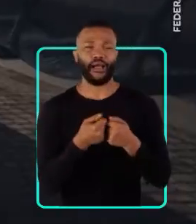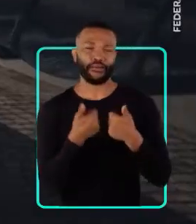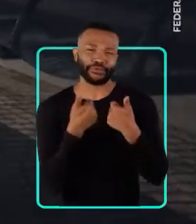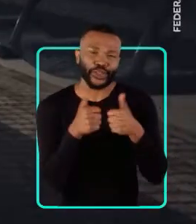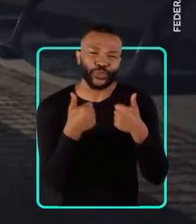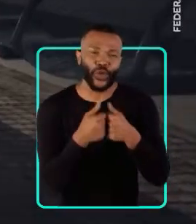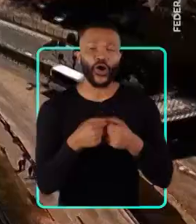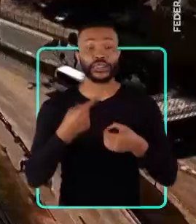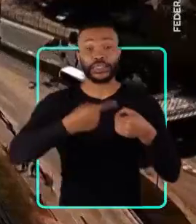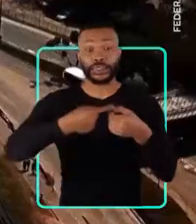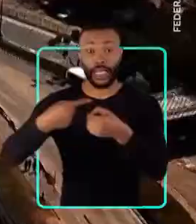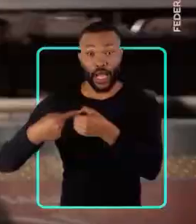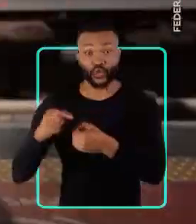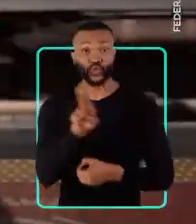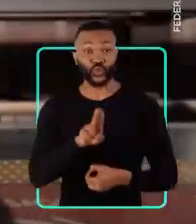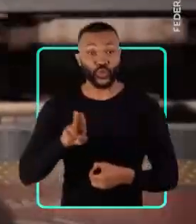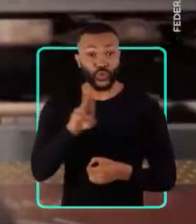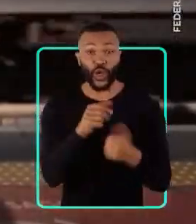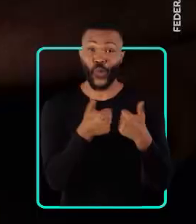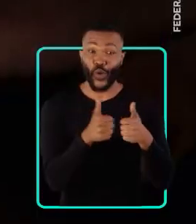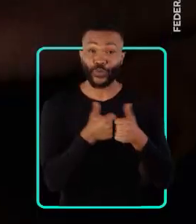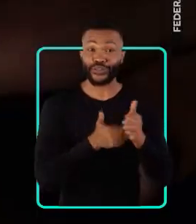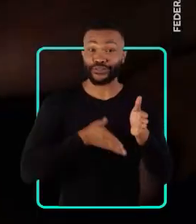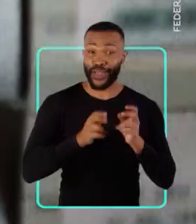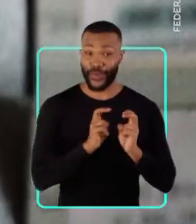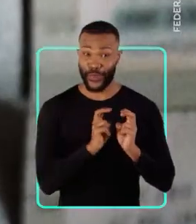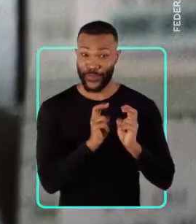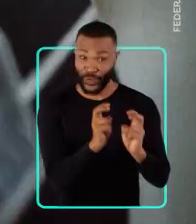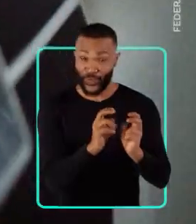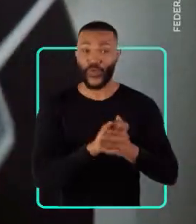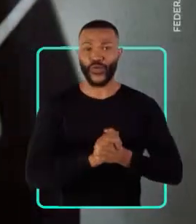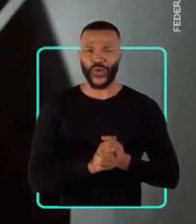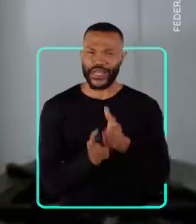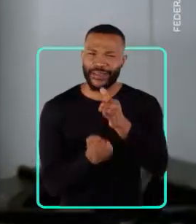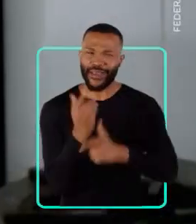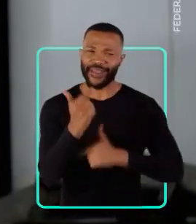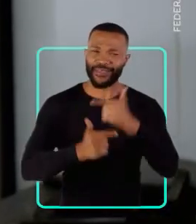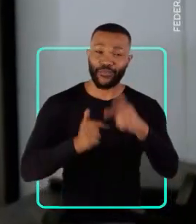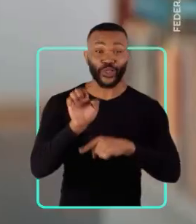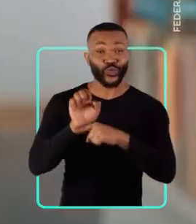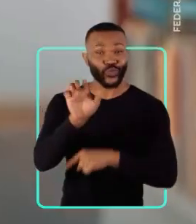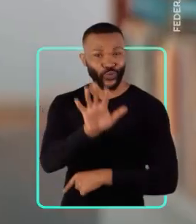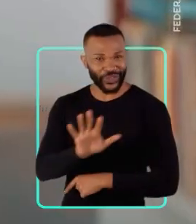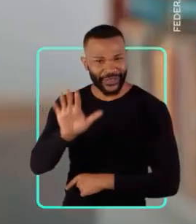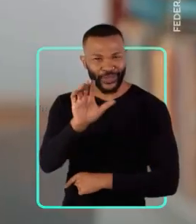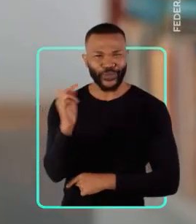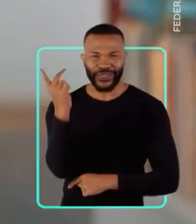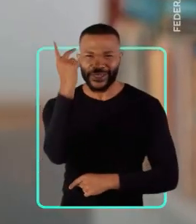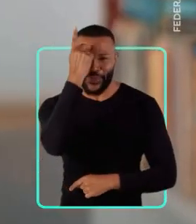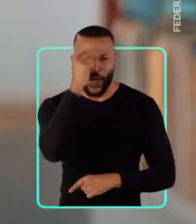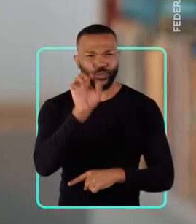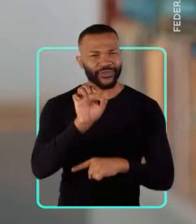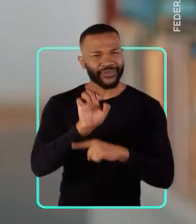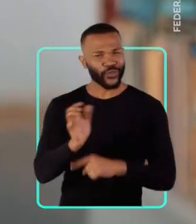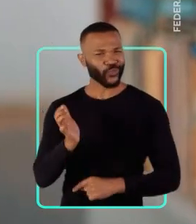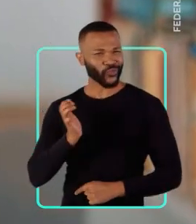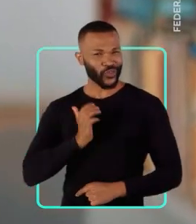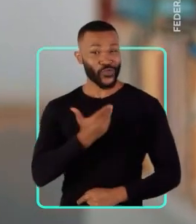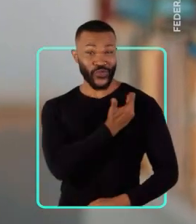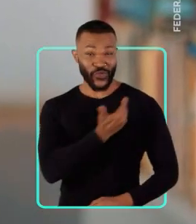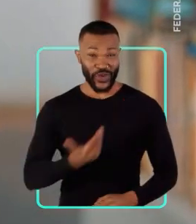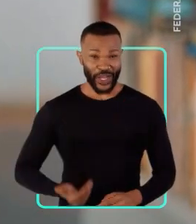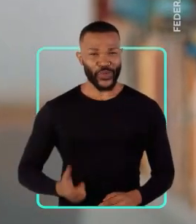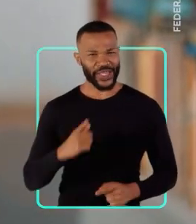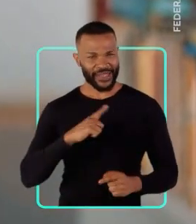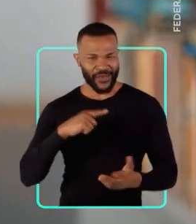para quem usa ônibus, trem e metrô. E, claro, gerar emprego em todo o estado. São Paulo é um estado rico. E com um governo que